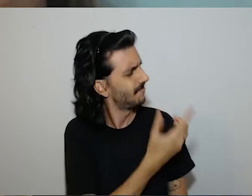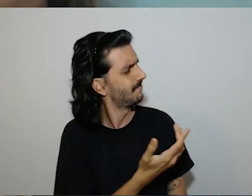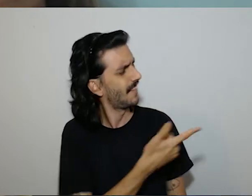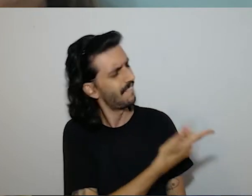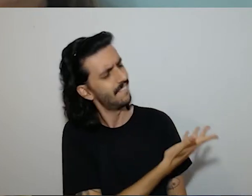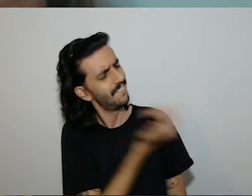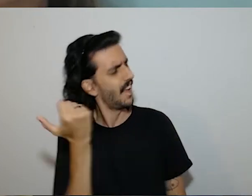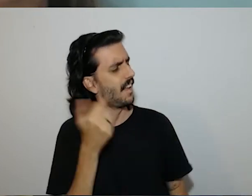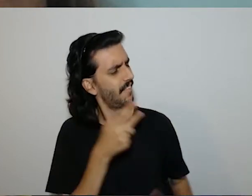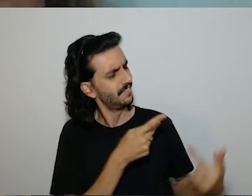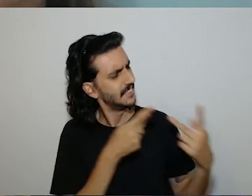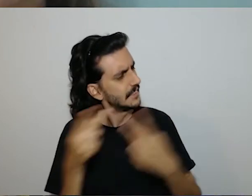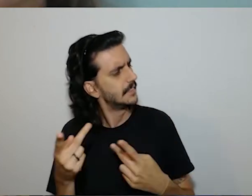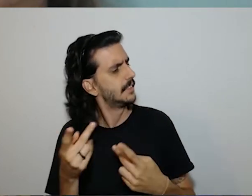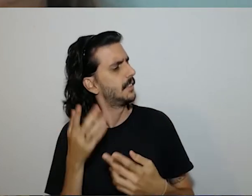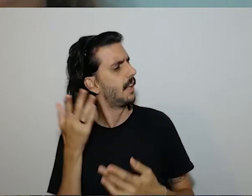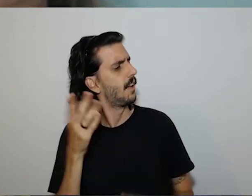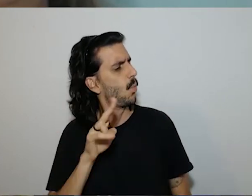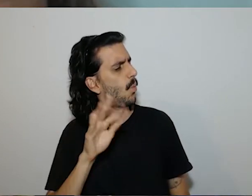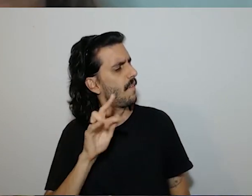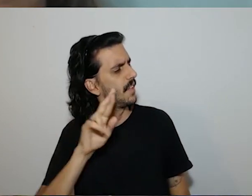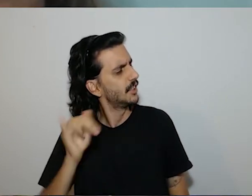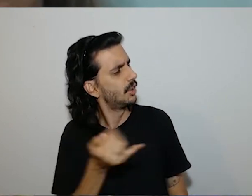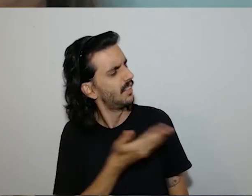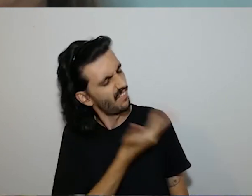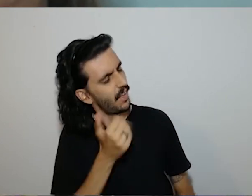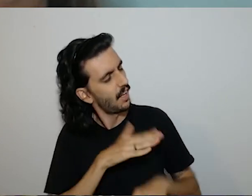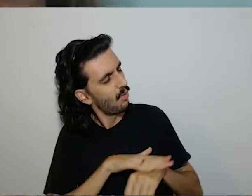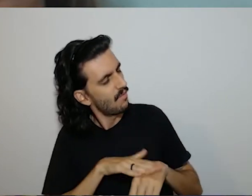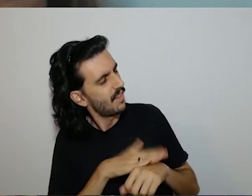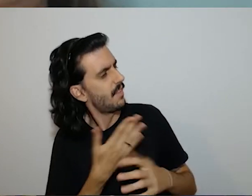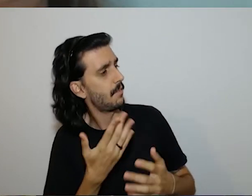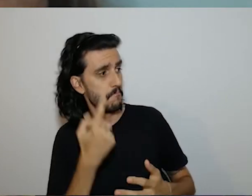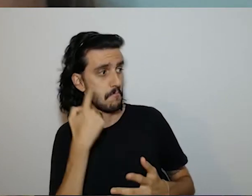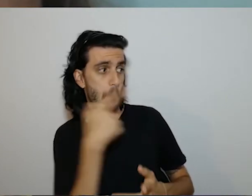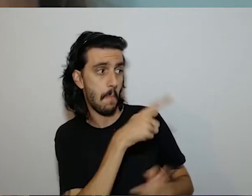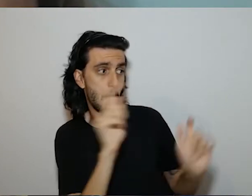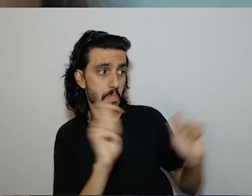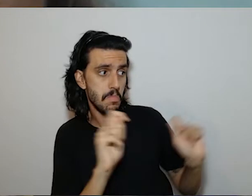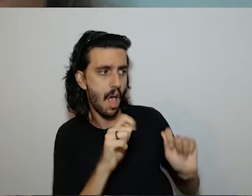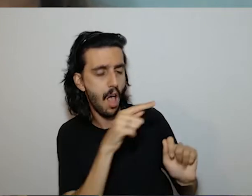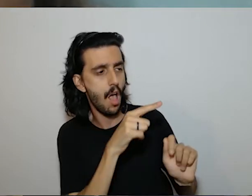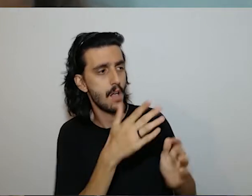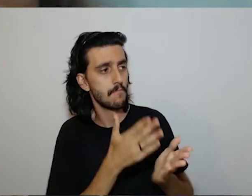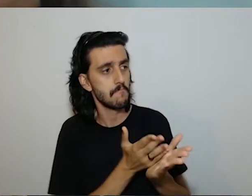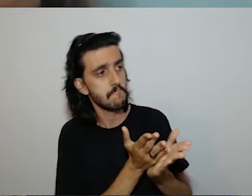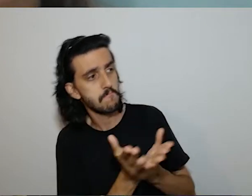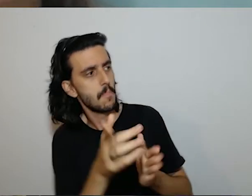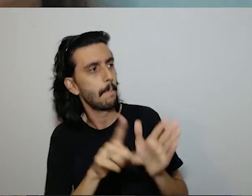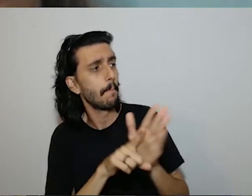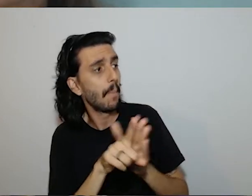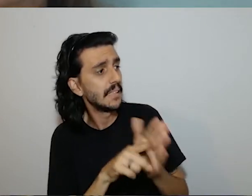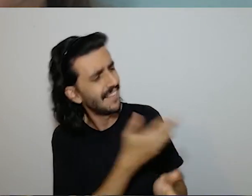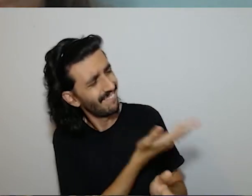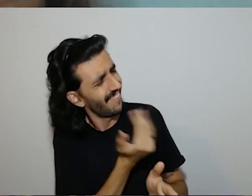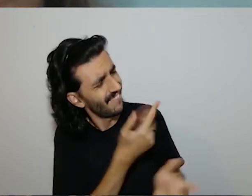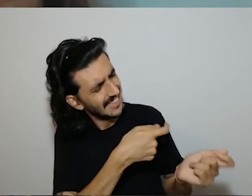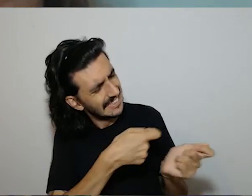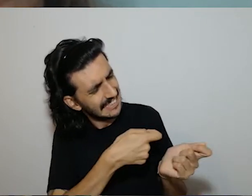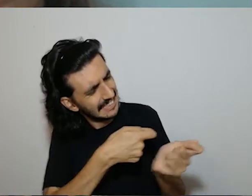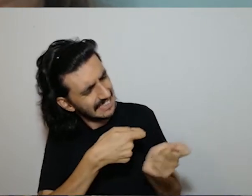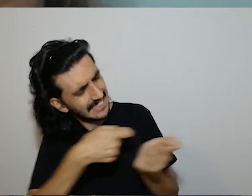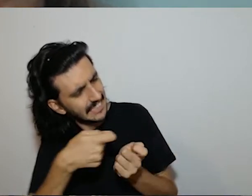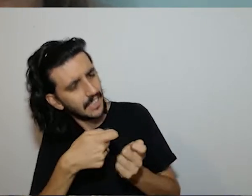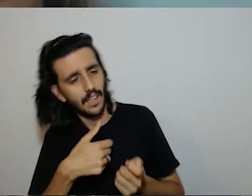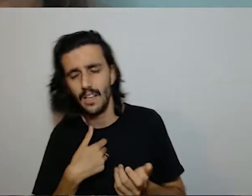você não passa lá no fundão vamos conversar quem sabe você se dedicar à pesquisa e e aí